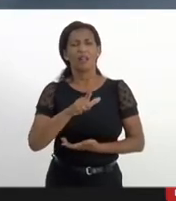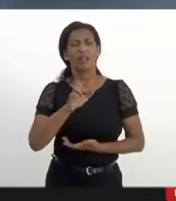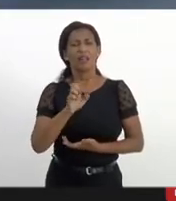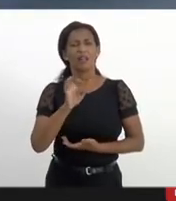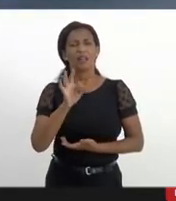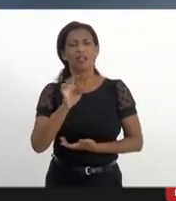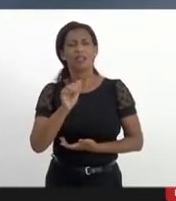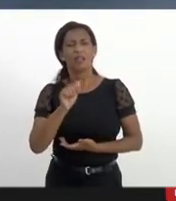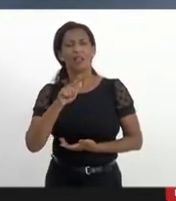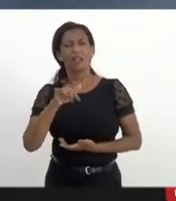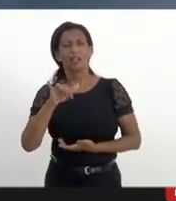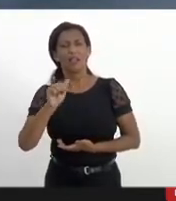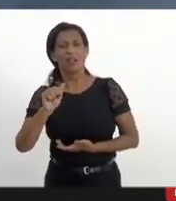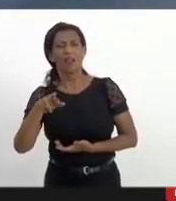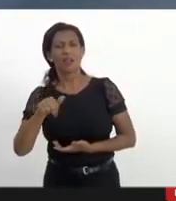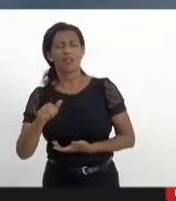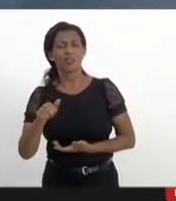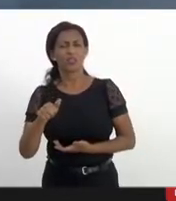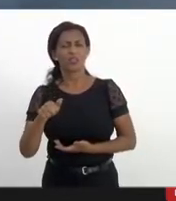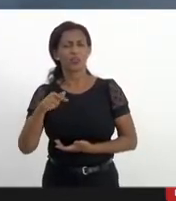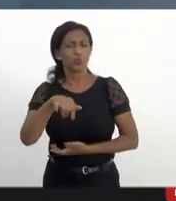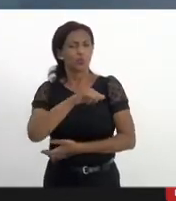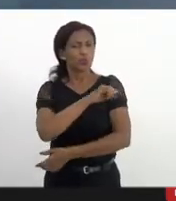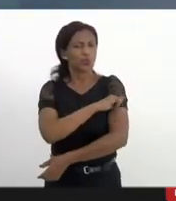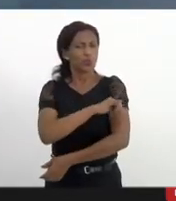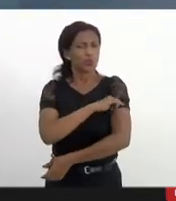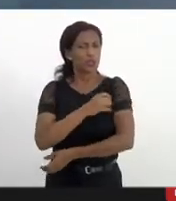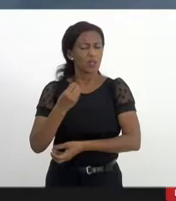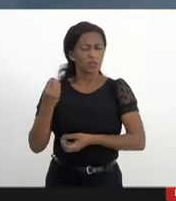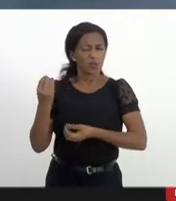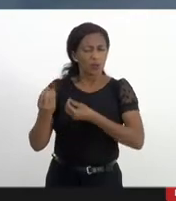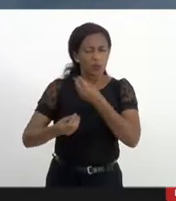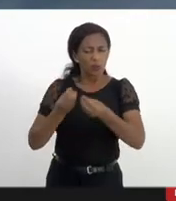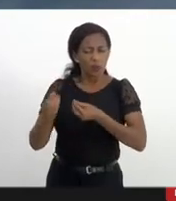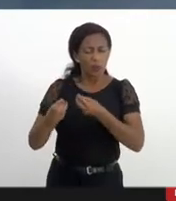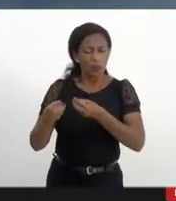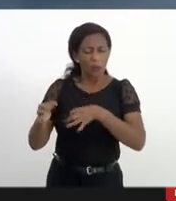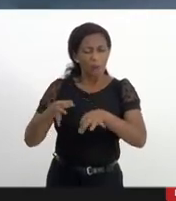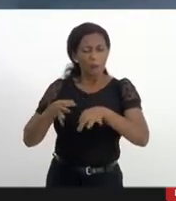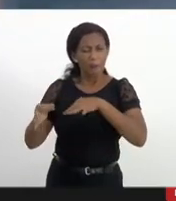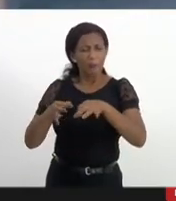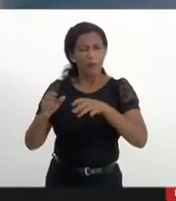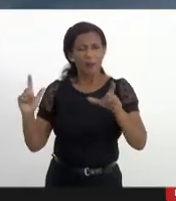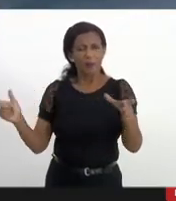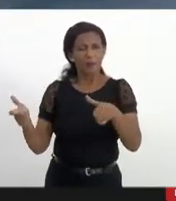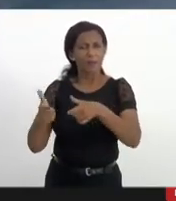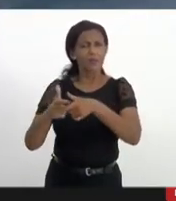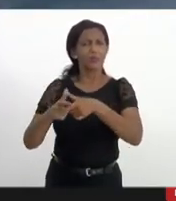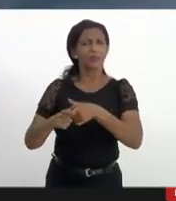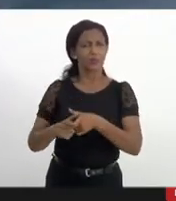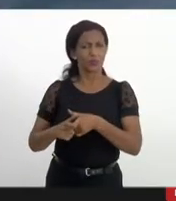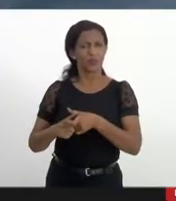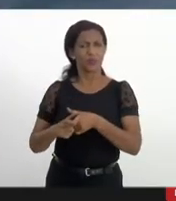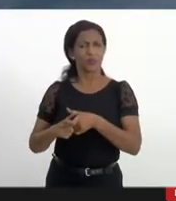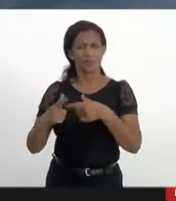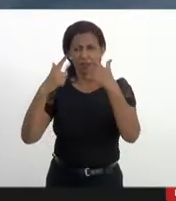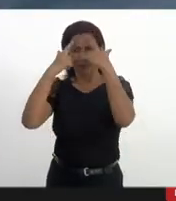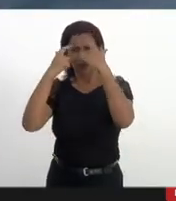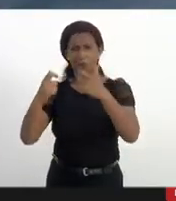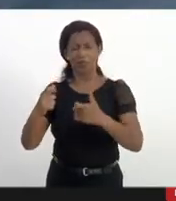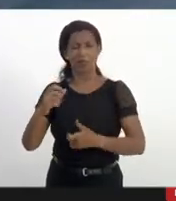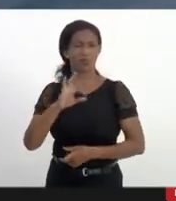de Janeiro e quais medidas poderiam ser adotadas no possível plano de redução da letalidade policial.